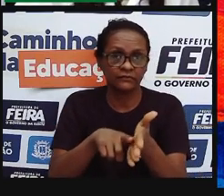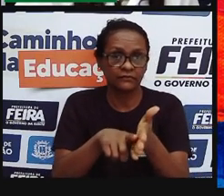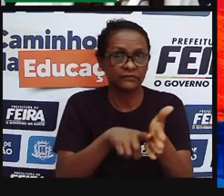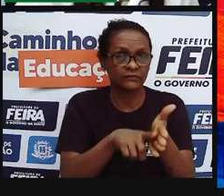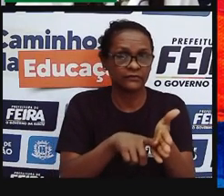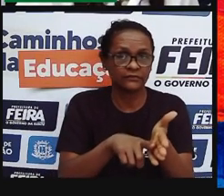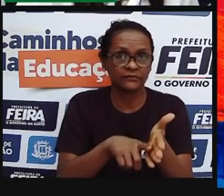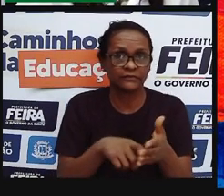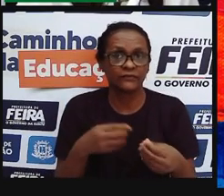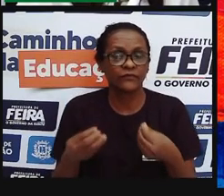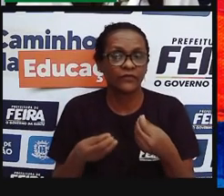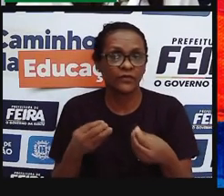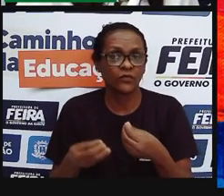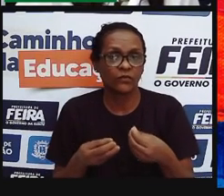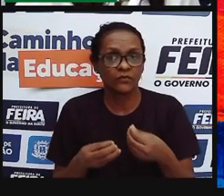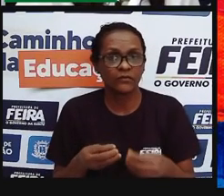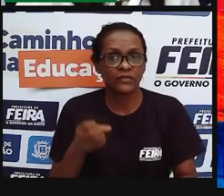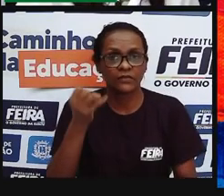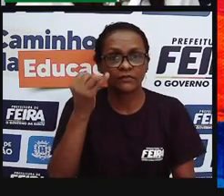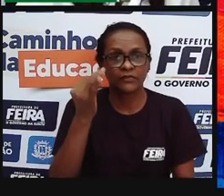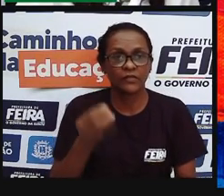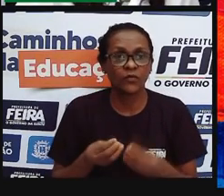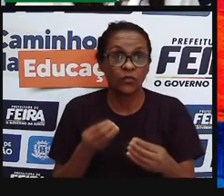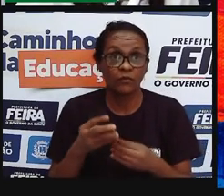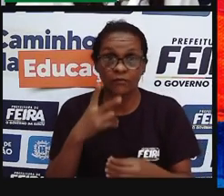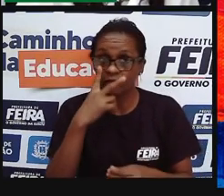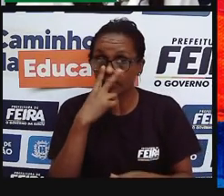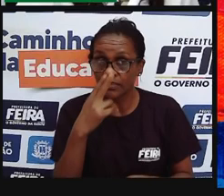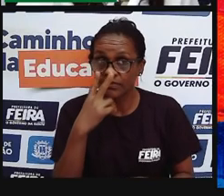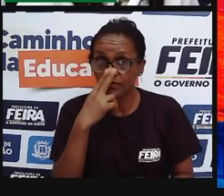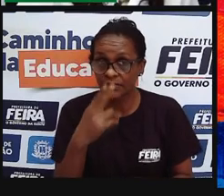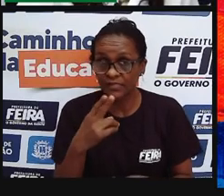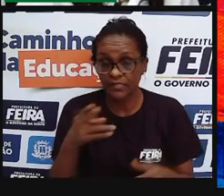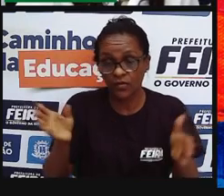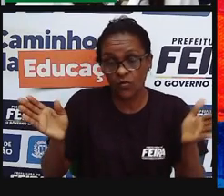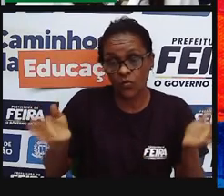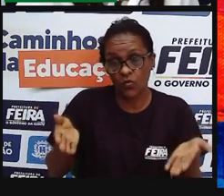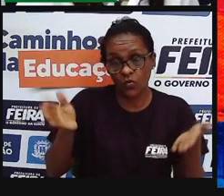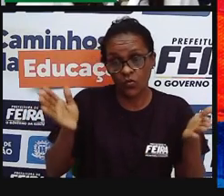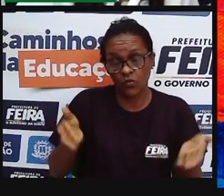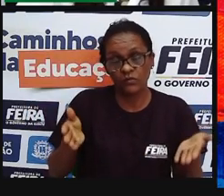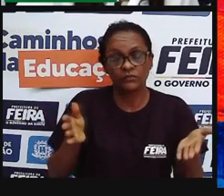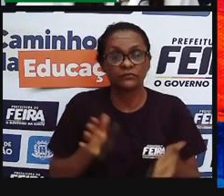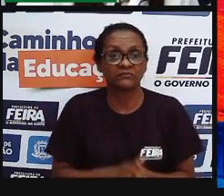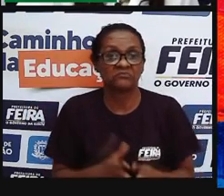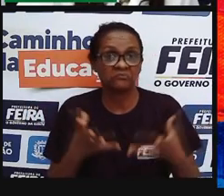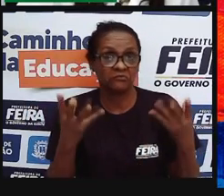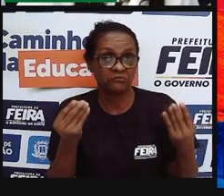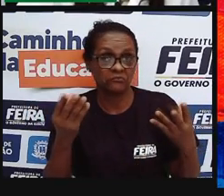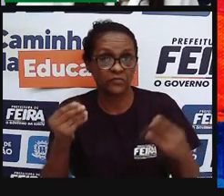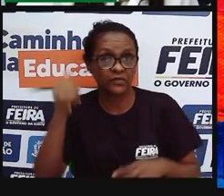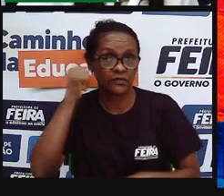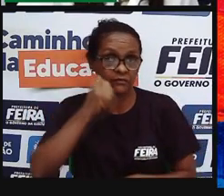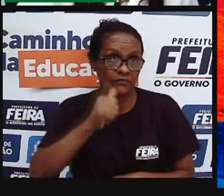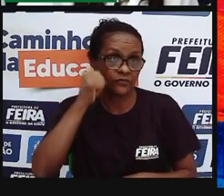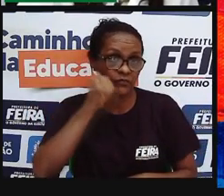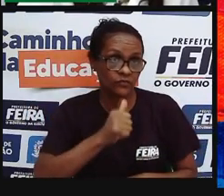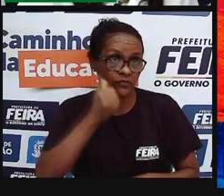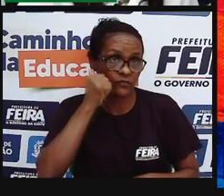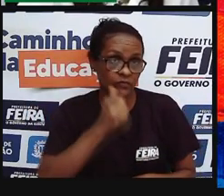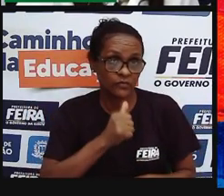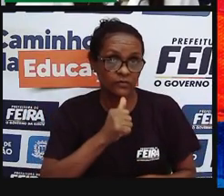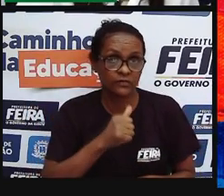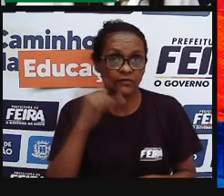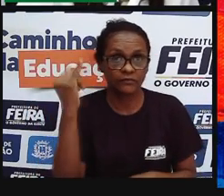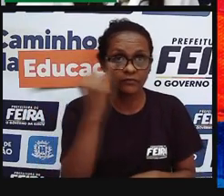carta que diz o seguinte. Parece-me que na era moderna, quando há tantas mulheres capazes neste